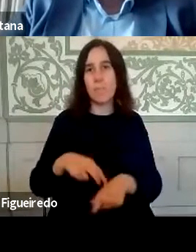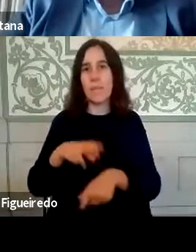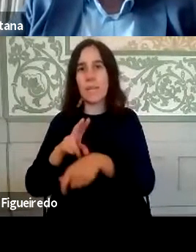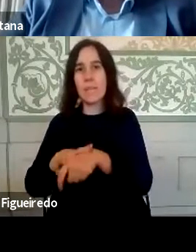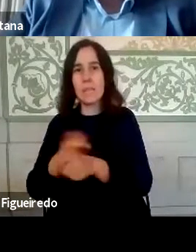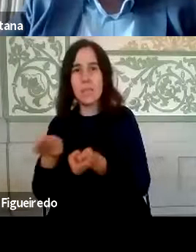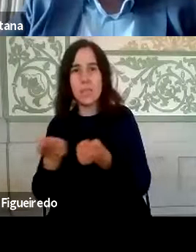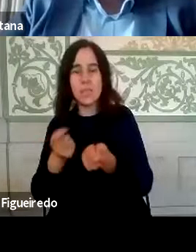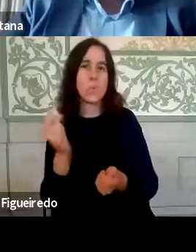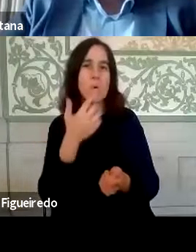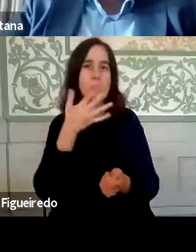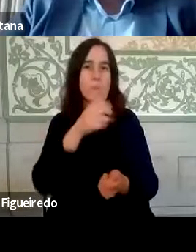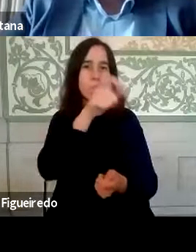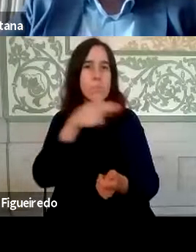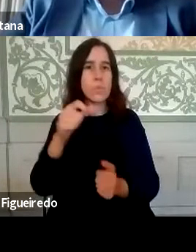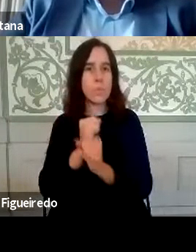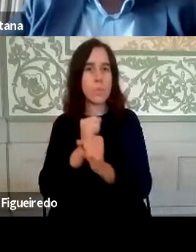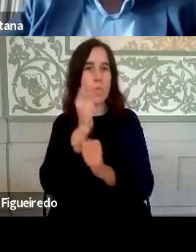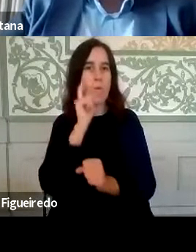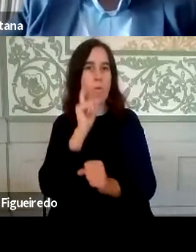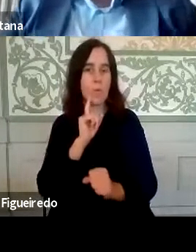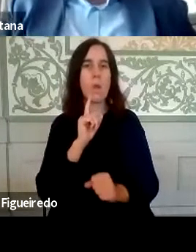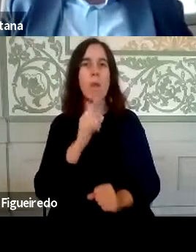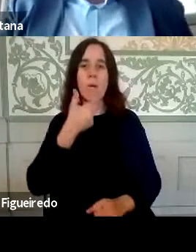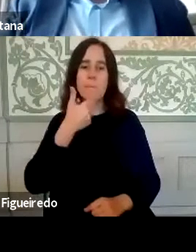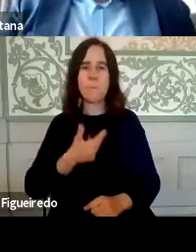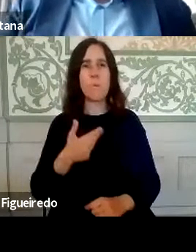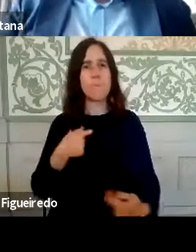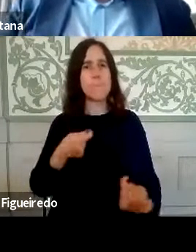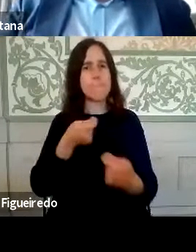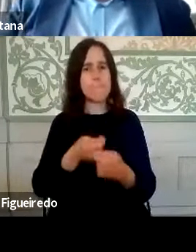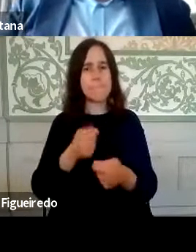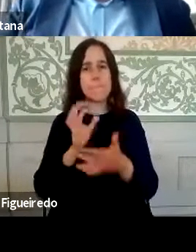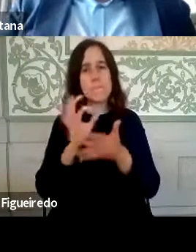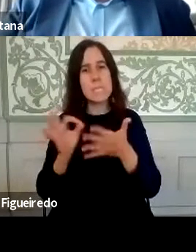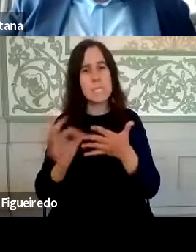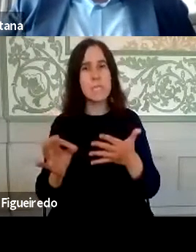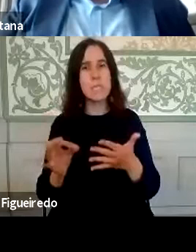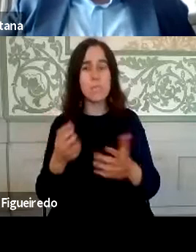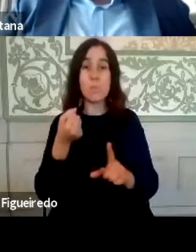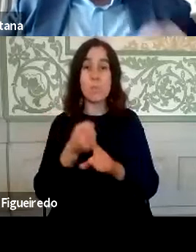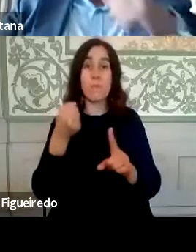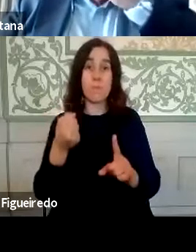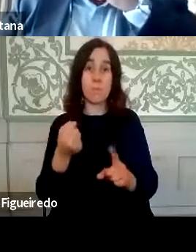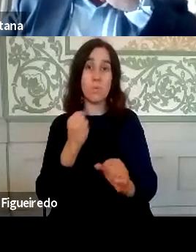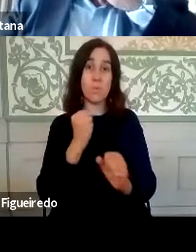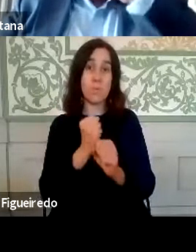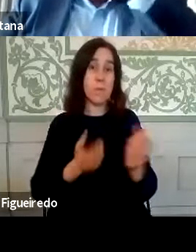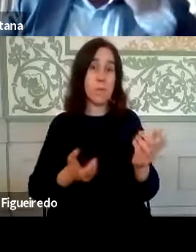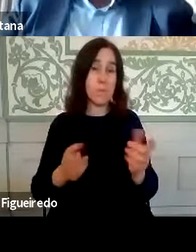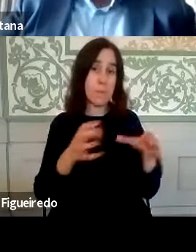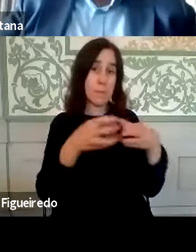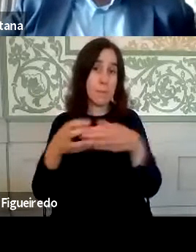todos e todos os trabalhadores tiveram uma competência para responder a todos os requisitos e ao desafio do trabalho inter-equipas.